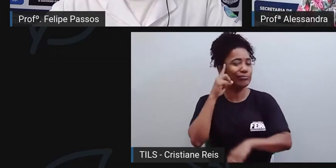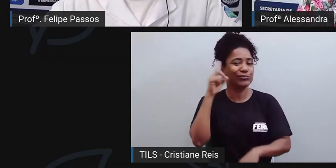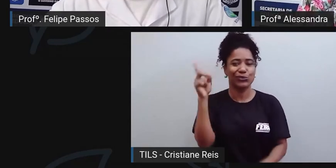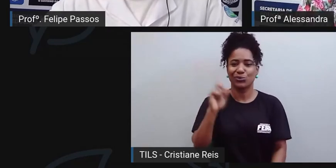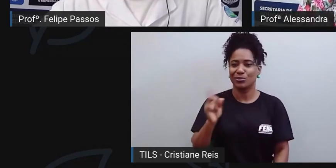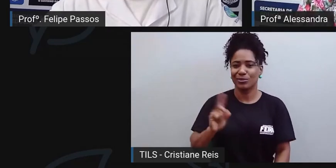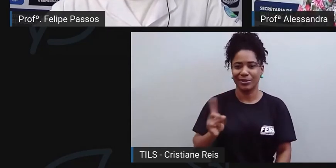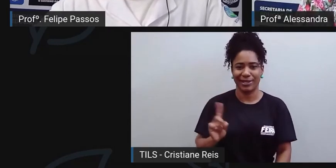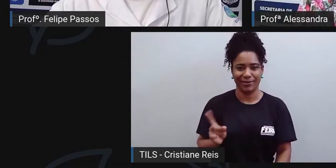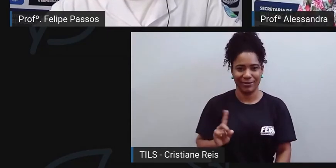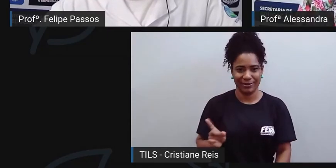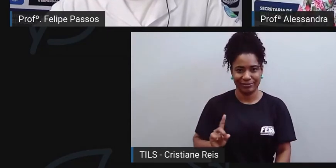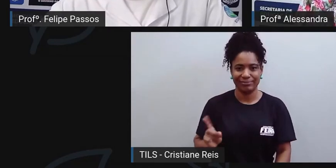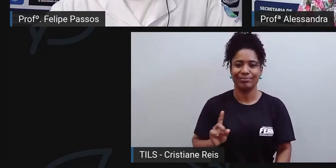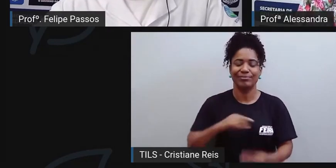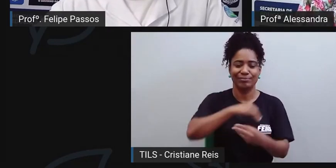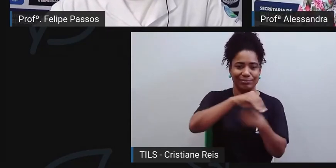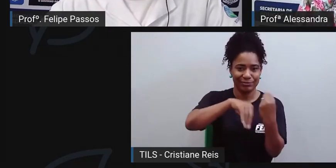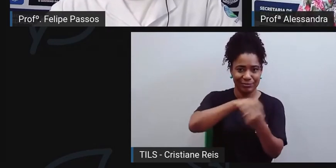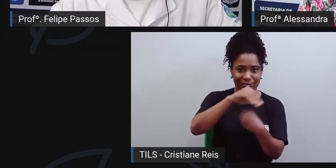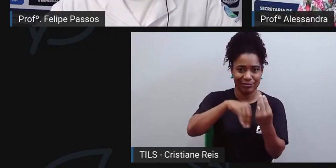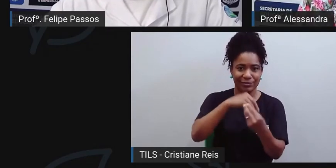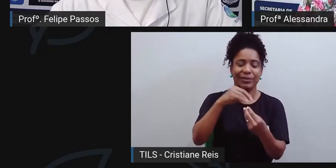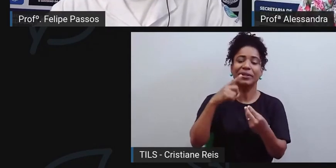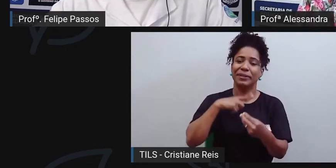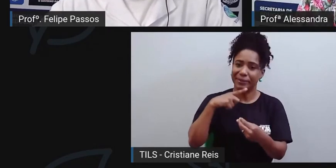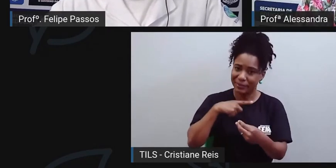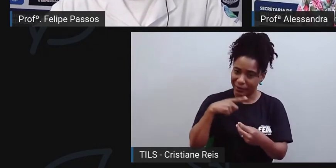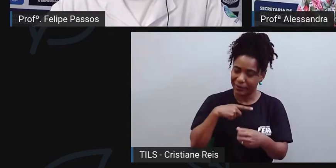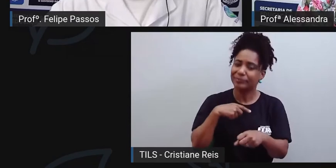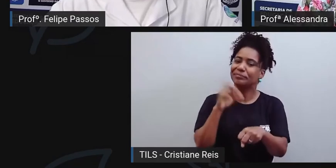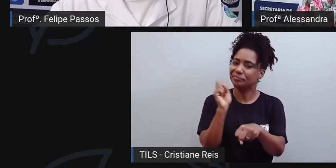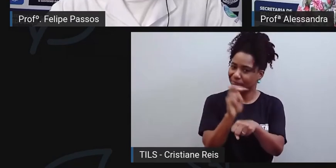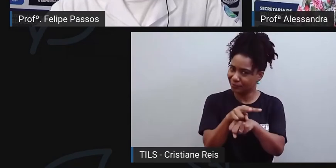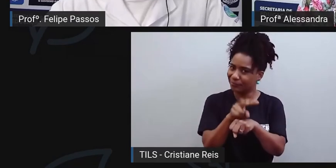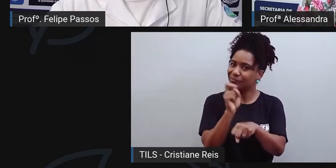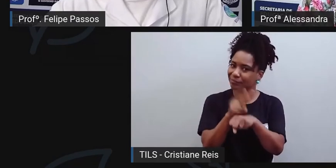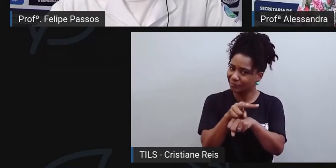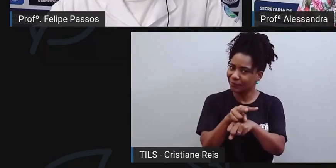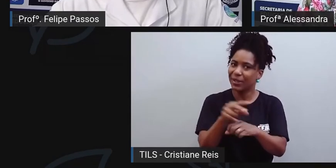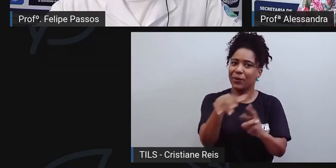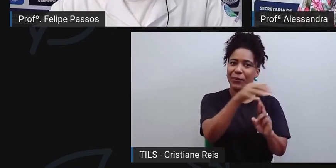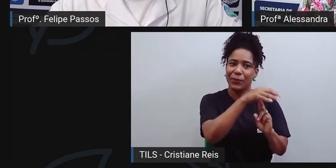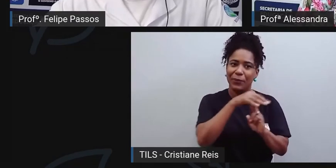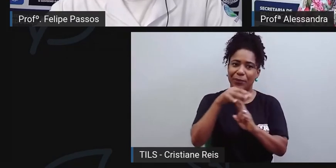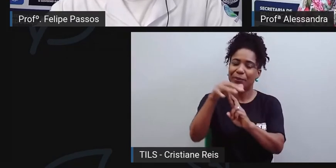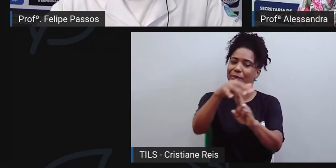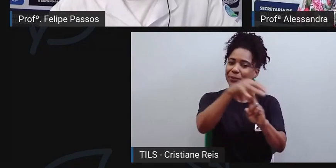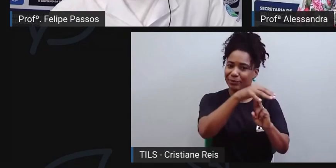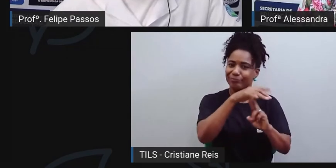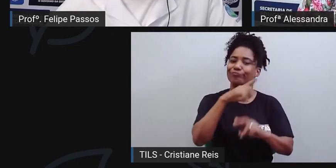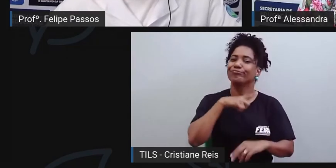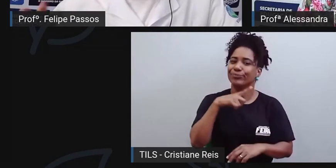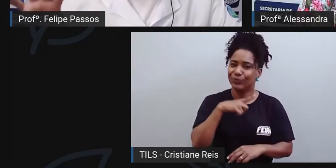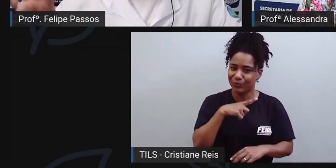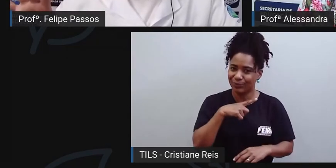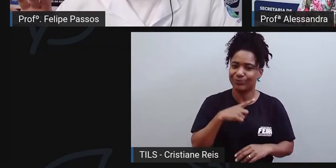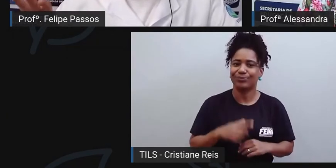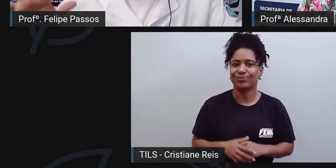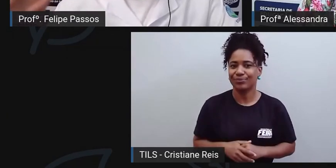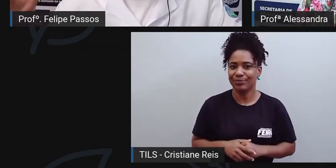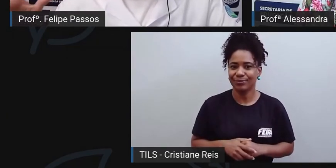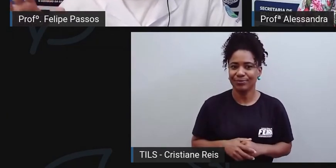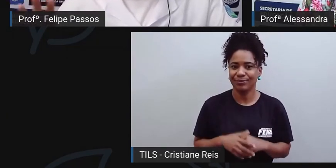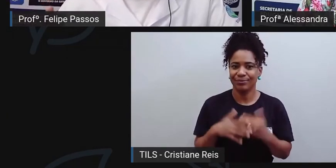existe sim a presença de agrotóxico também na feira. Então, quando tem aquelas feiras que são